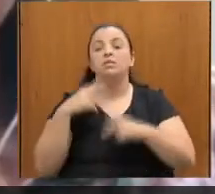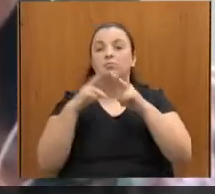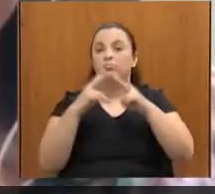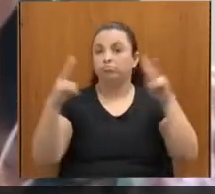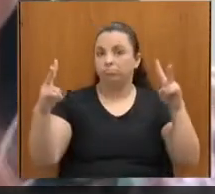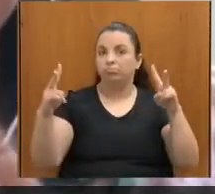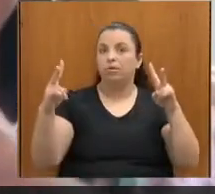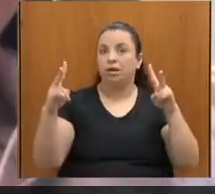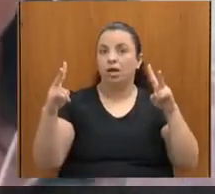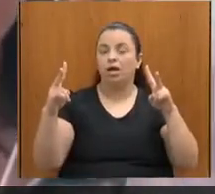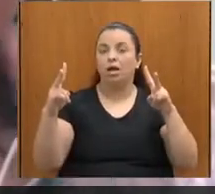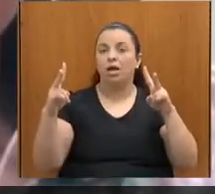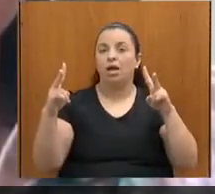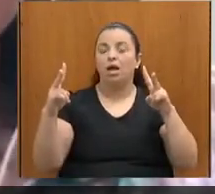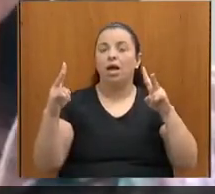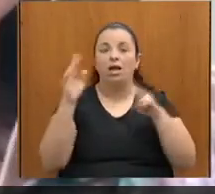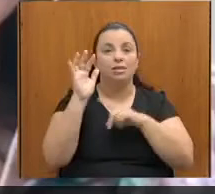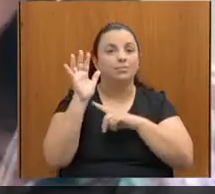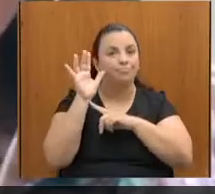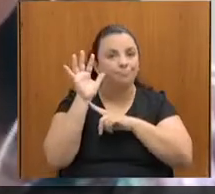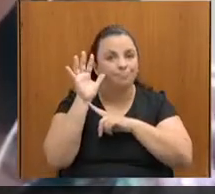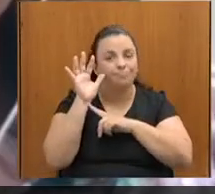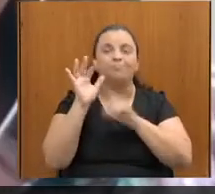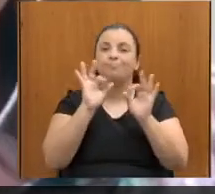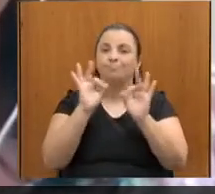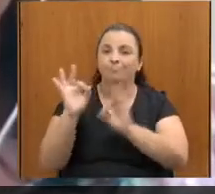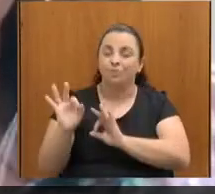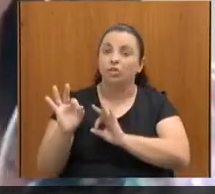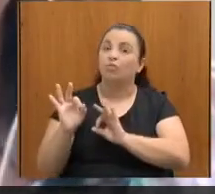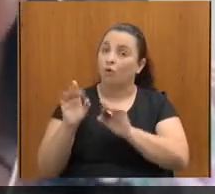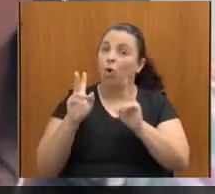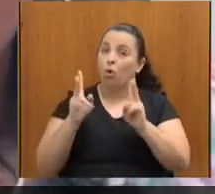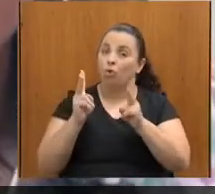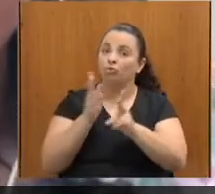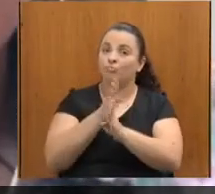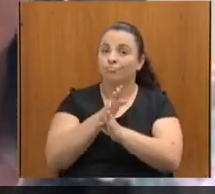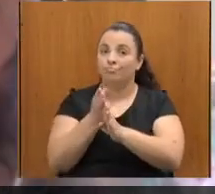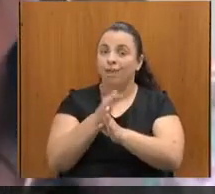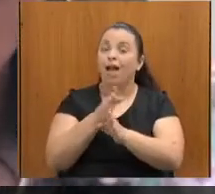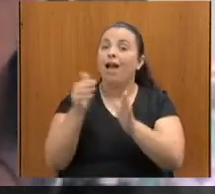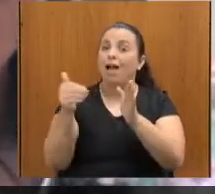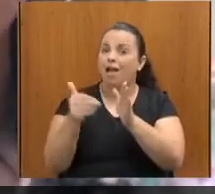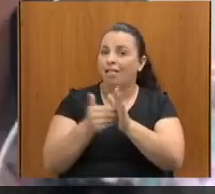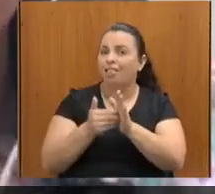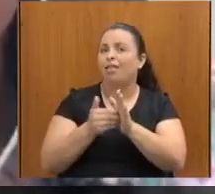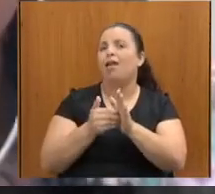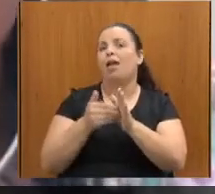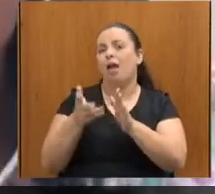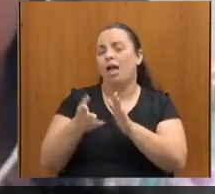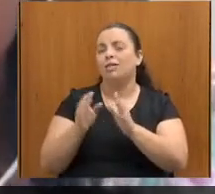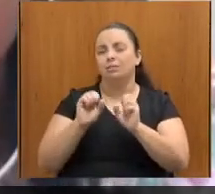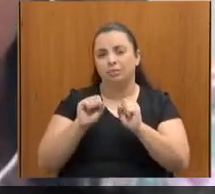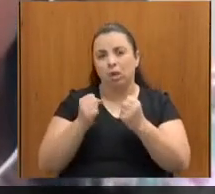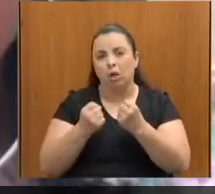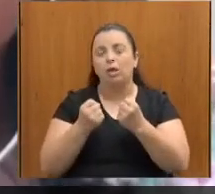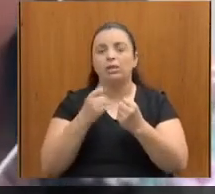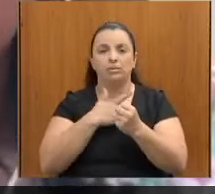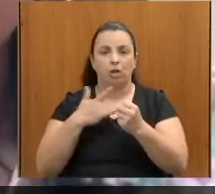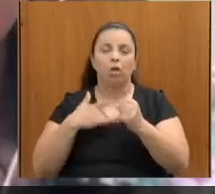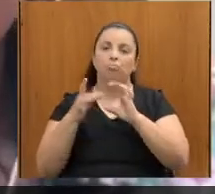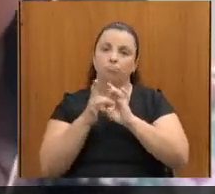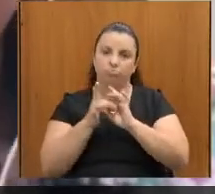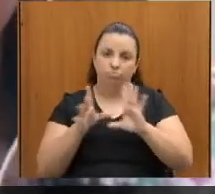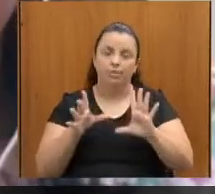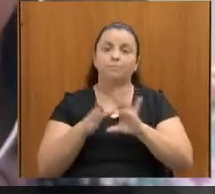por algum tempo, até que as questões sanitárias estejam controladas ao ponto de podermos novamente nos reunir. Quero